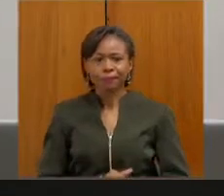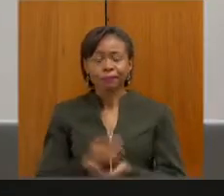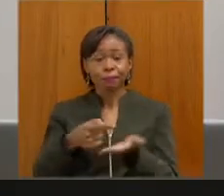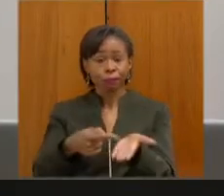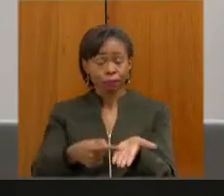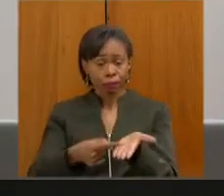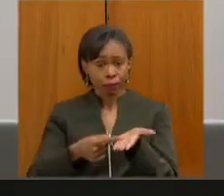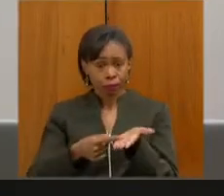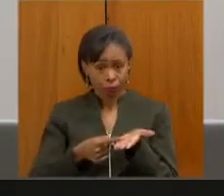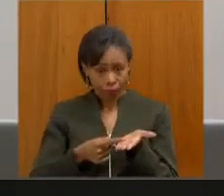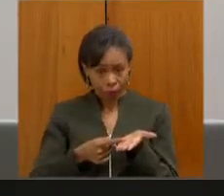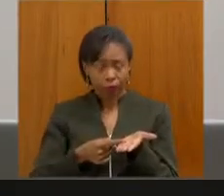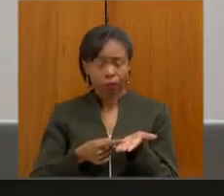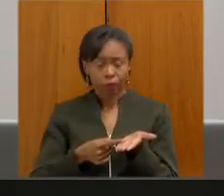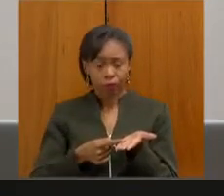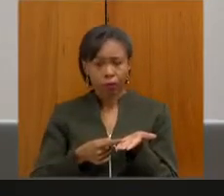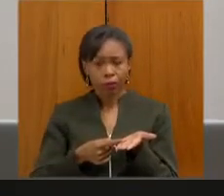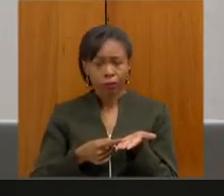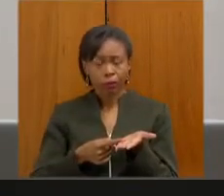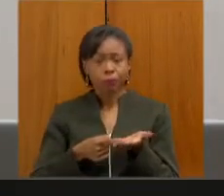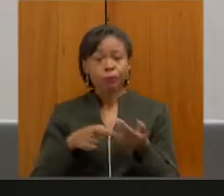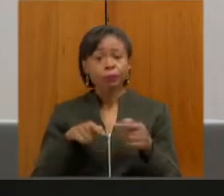compor à mesa conosco